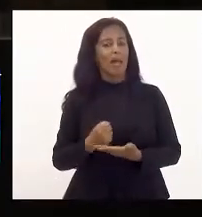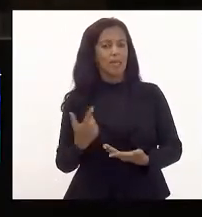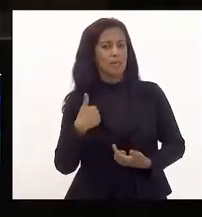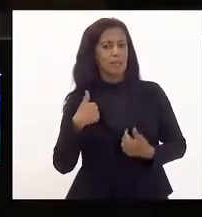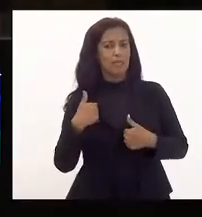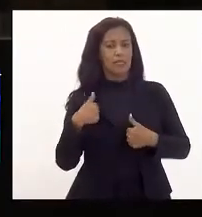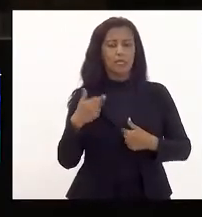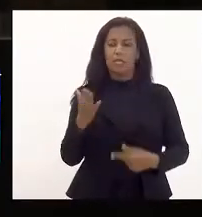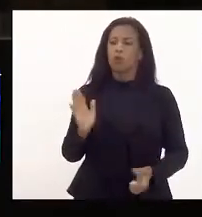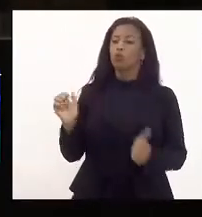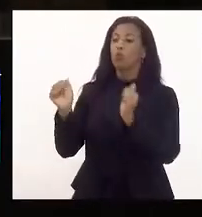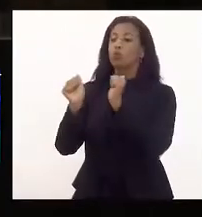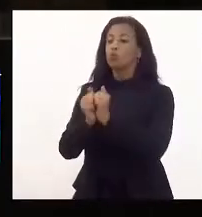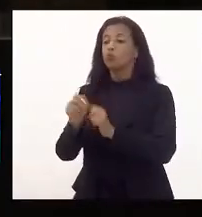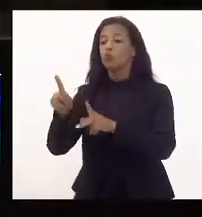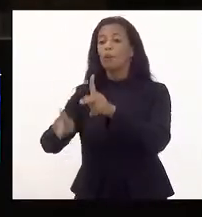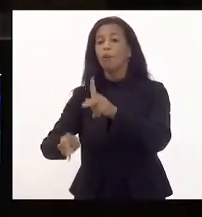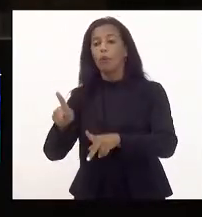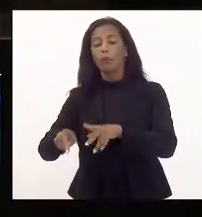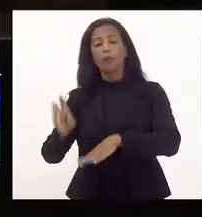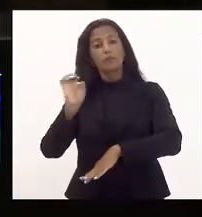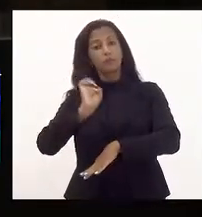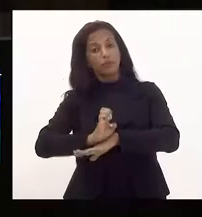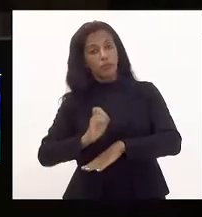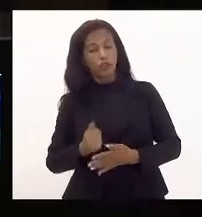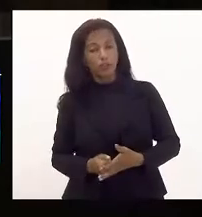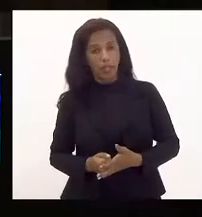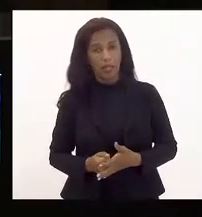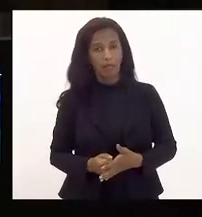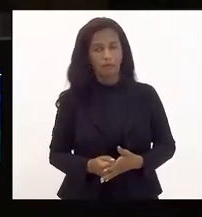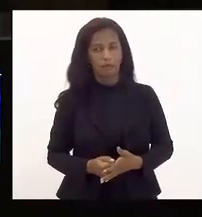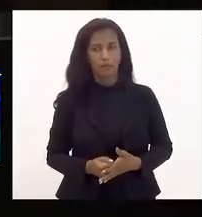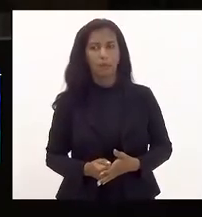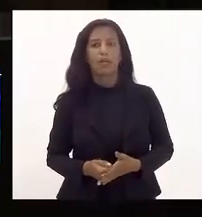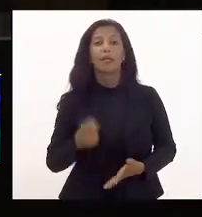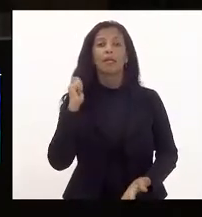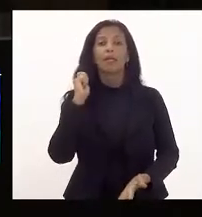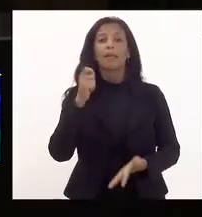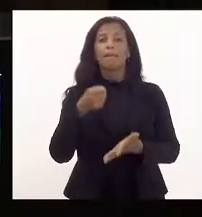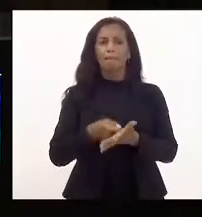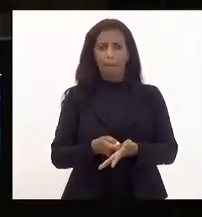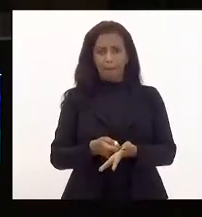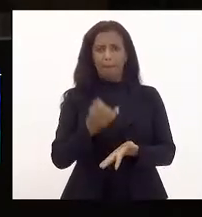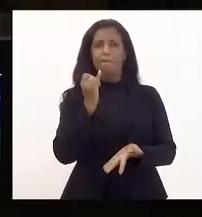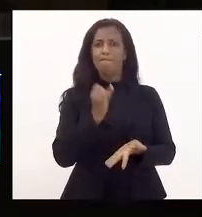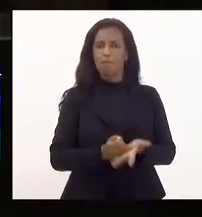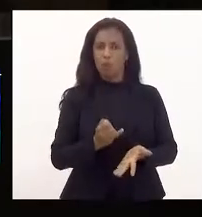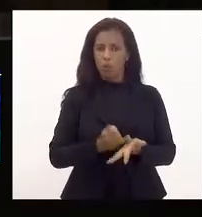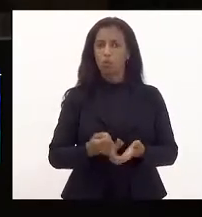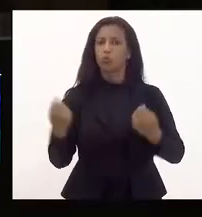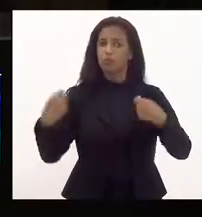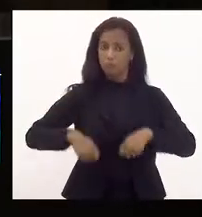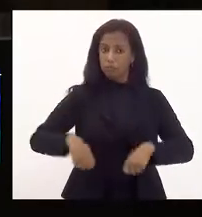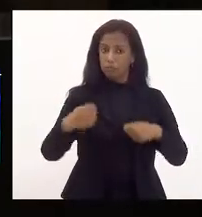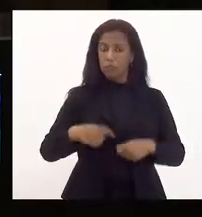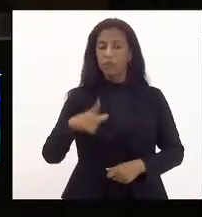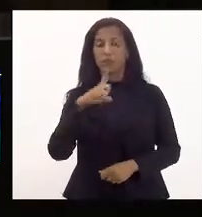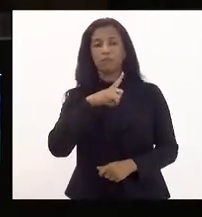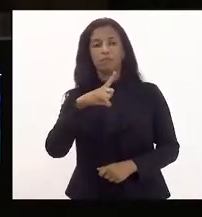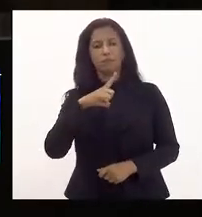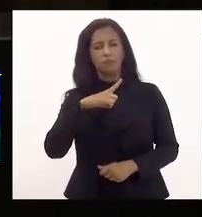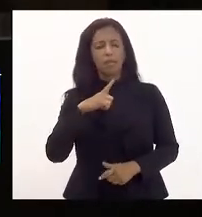da população do nosso Estado, da população fluminense, que paga imposto e que precisa ter